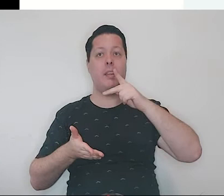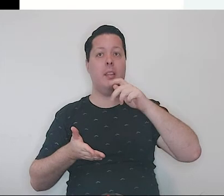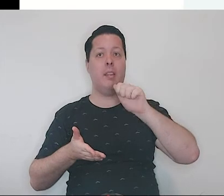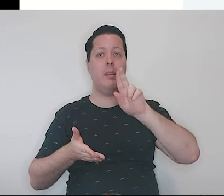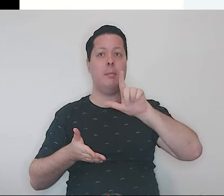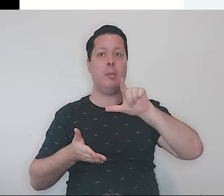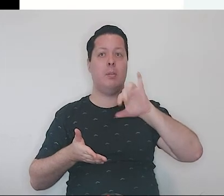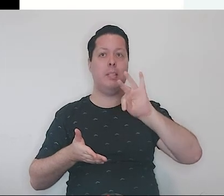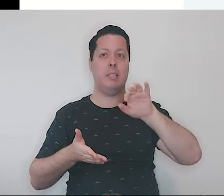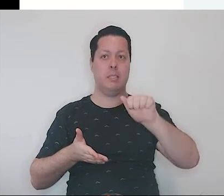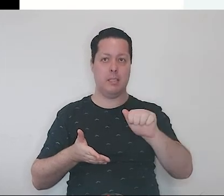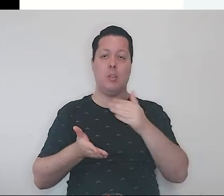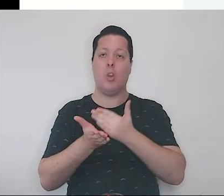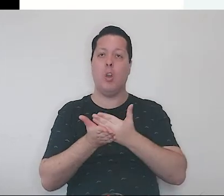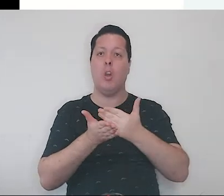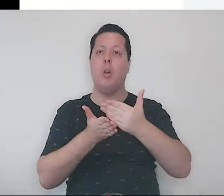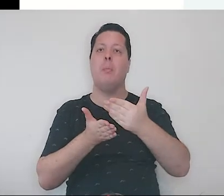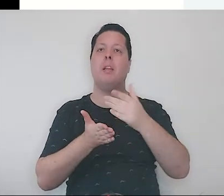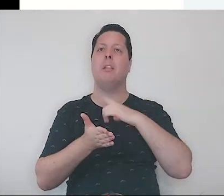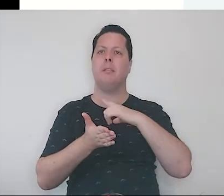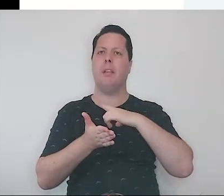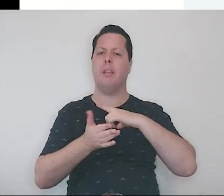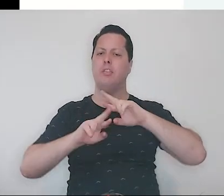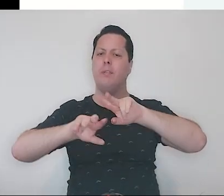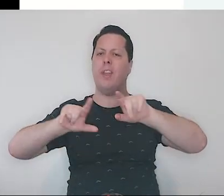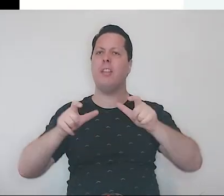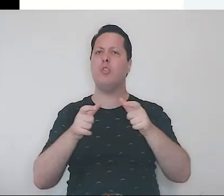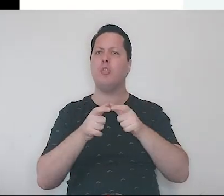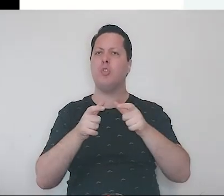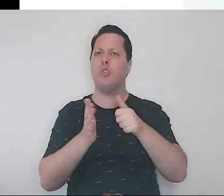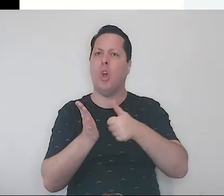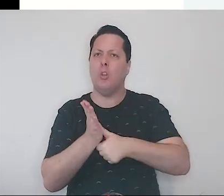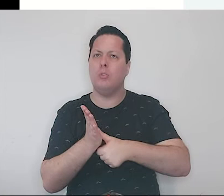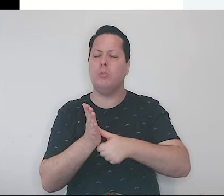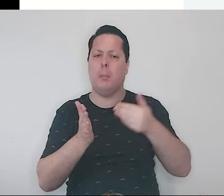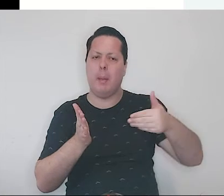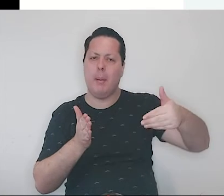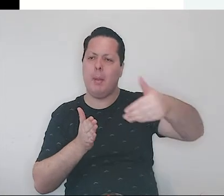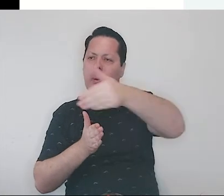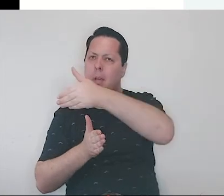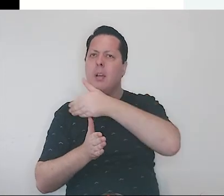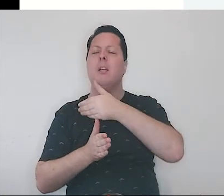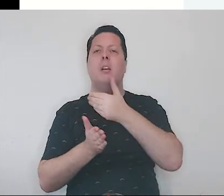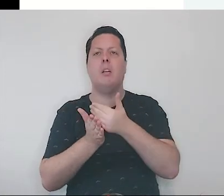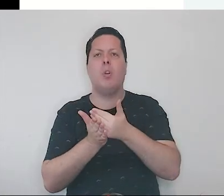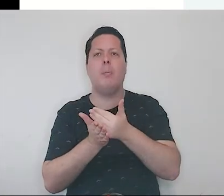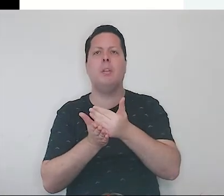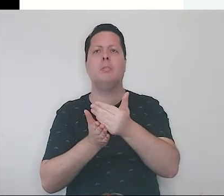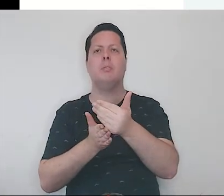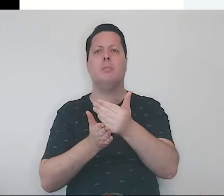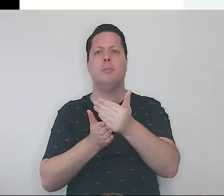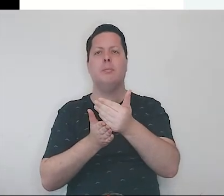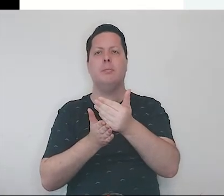sociedade anônima, com muitos acionistas e abre sua sede, seu